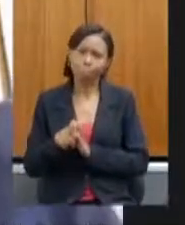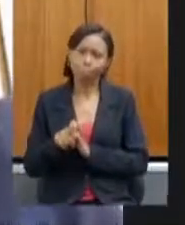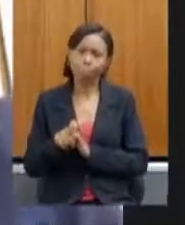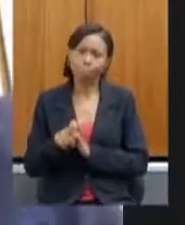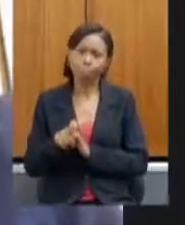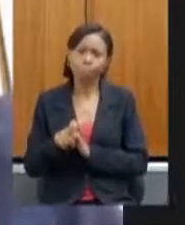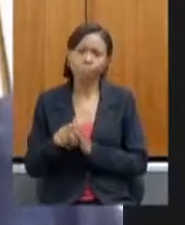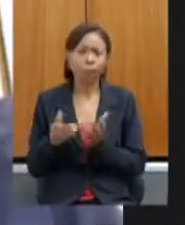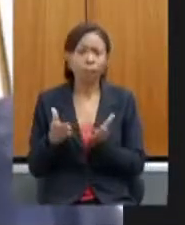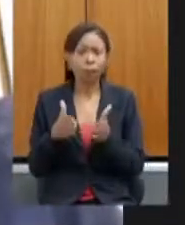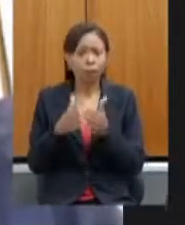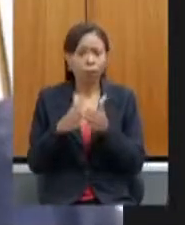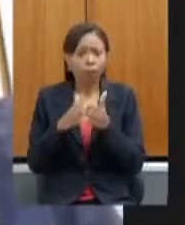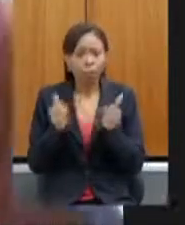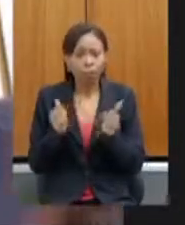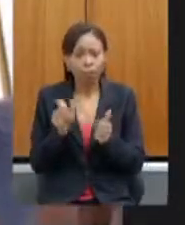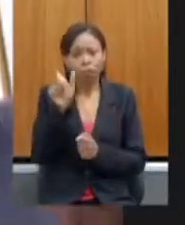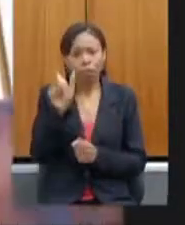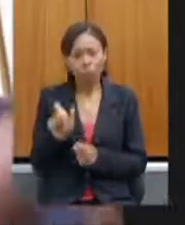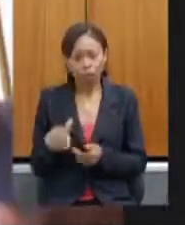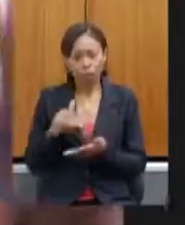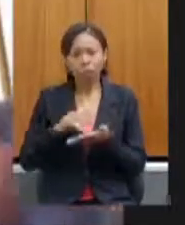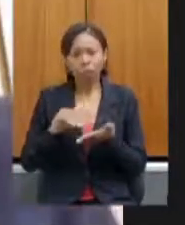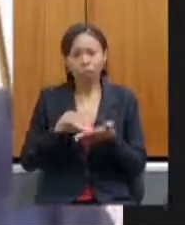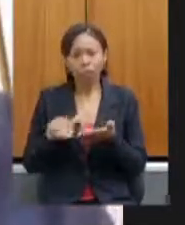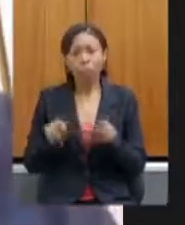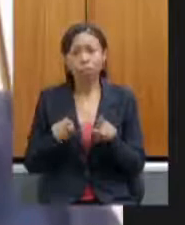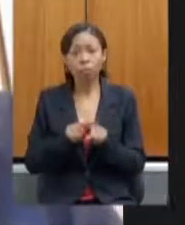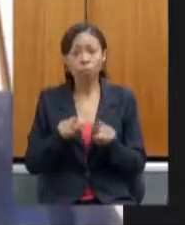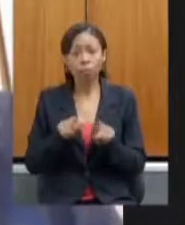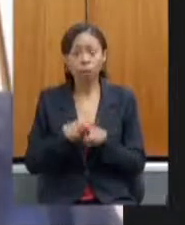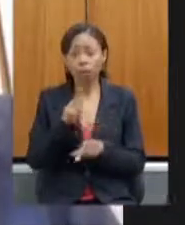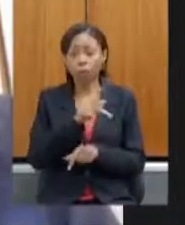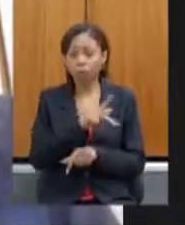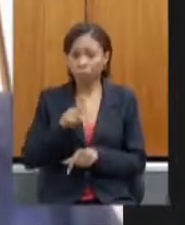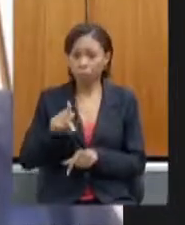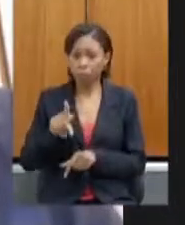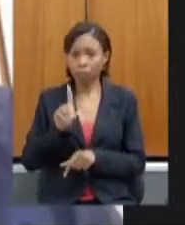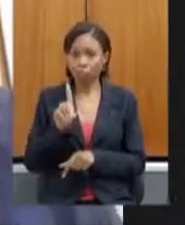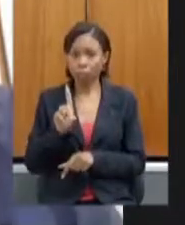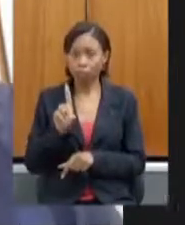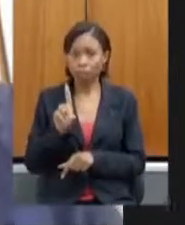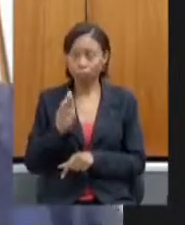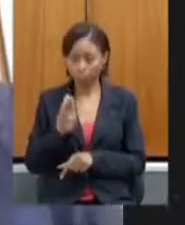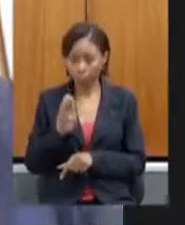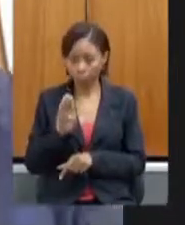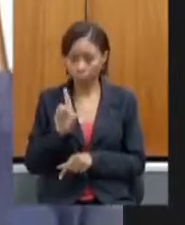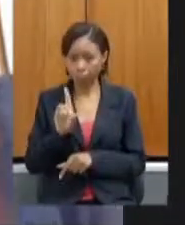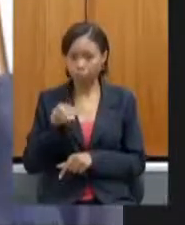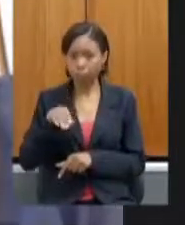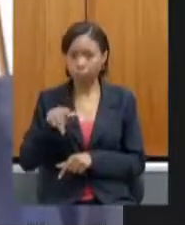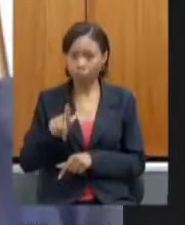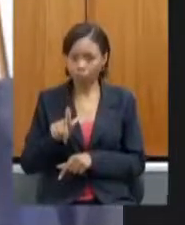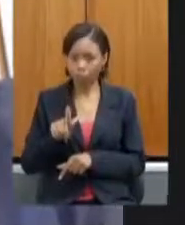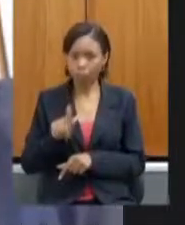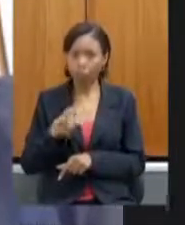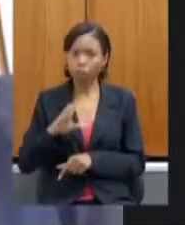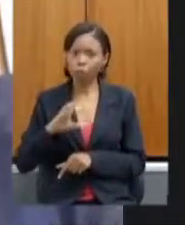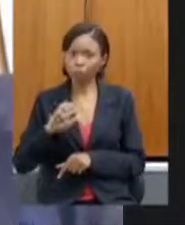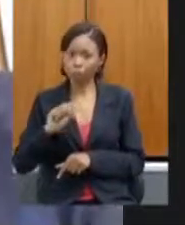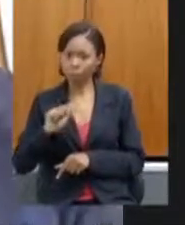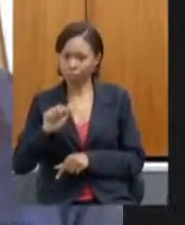nossa secretária Ana Maria ao presidente do BDMG doutor Sérgio para que esforçam verdadeiramente